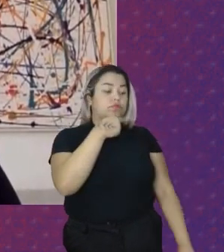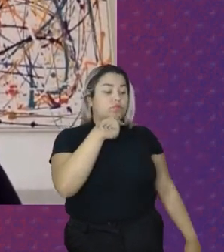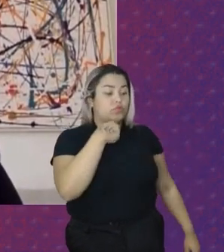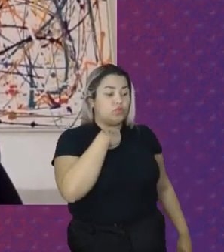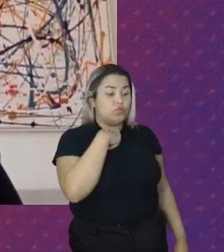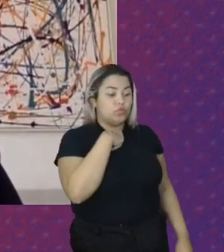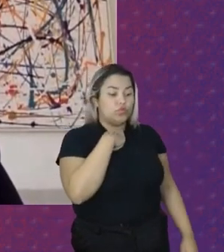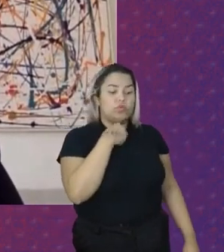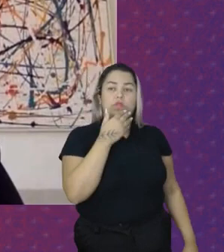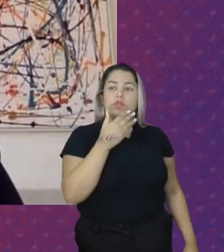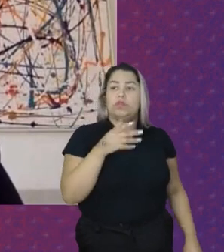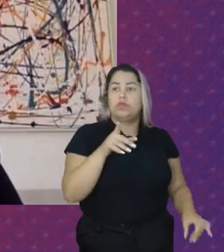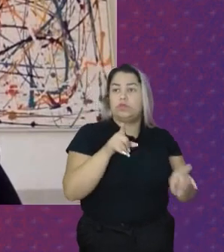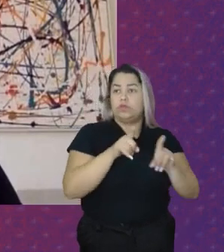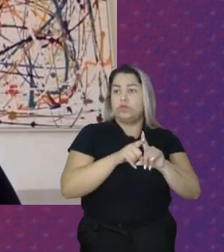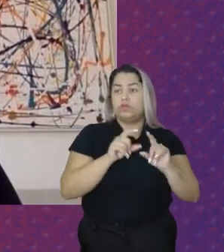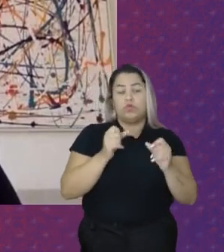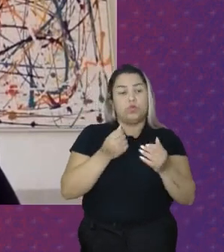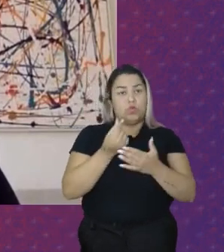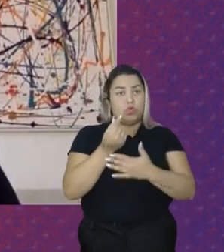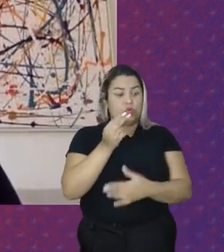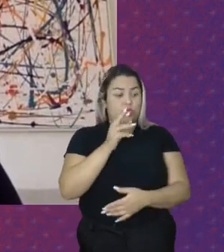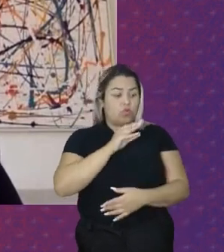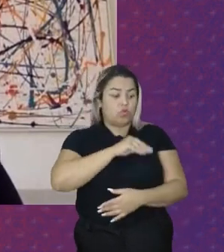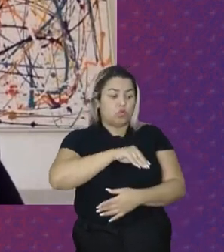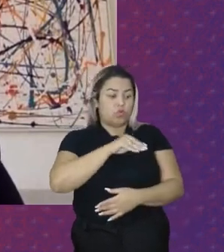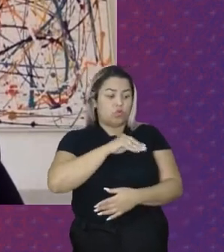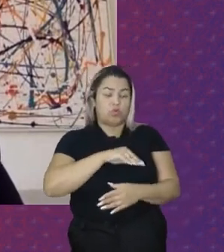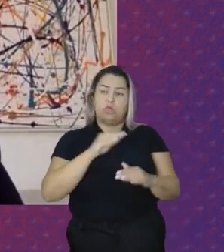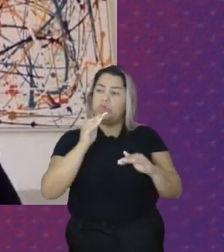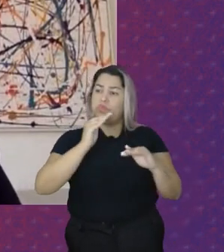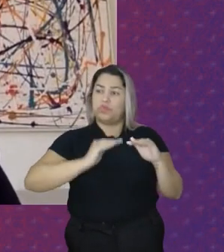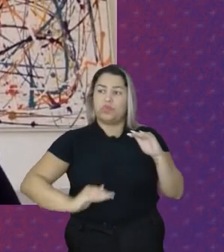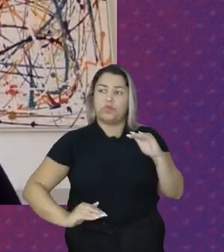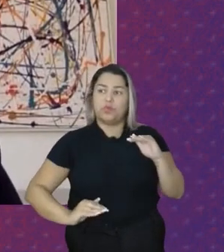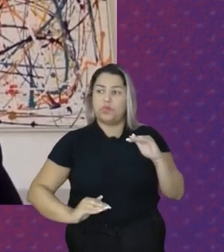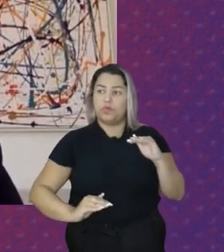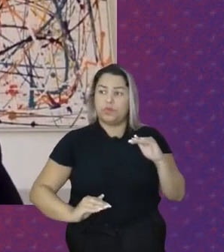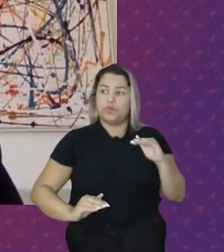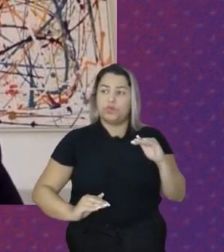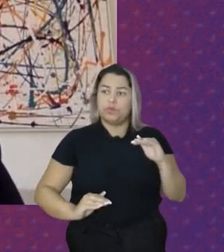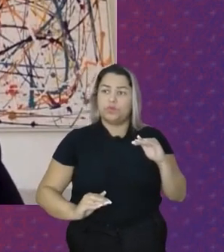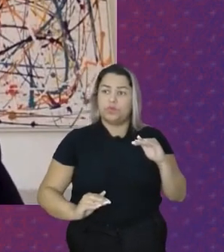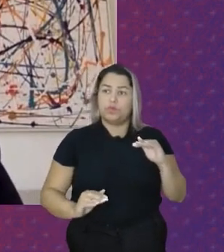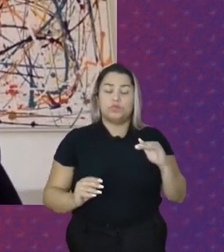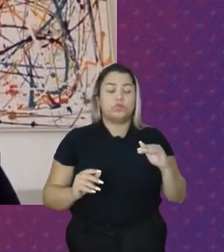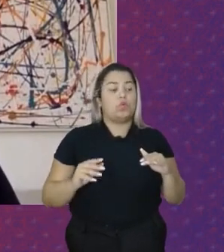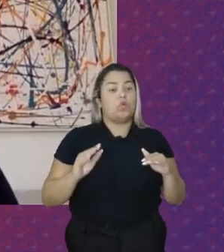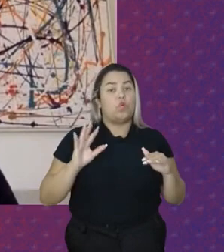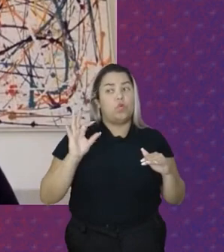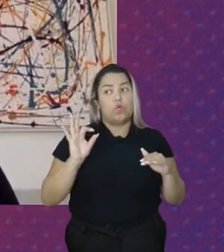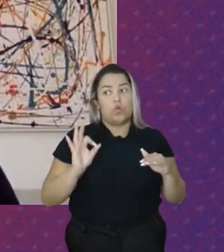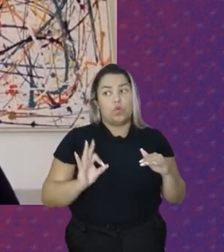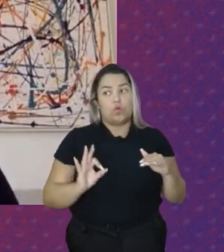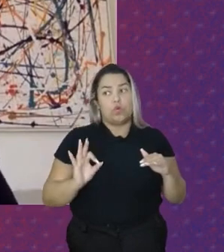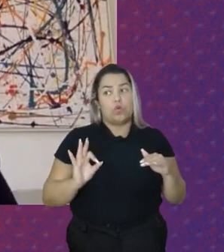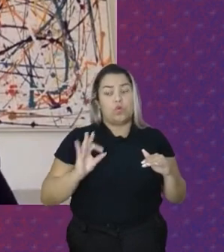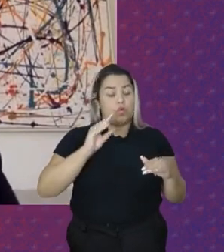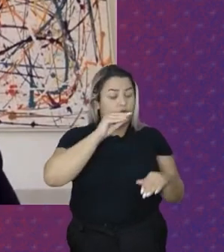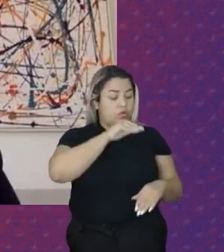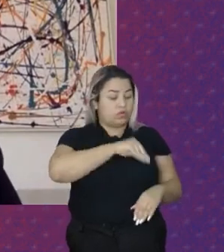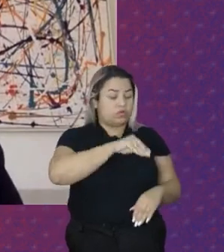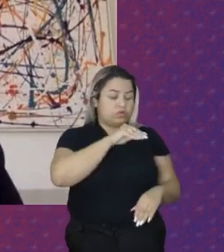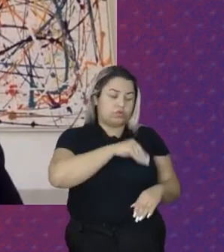Com níveis De remuneração Mais baixos No mundo Com médias De salário Abaixo Da